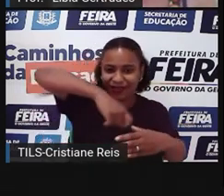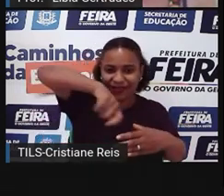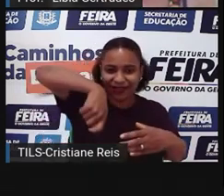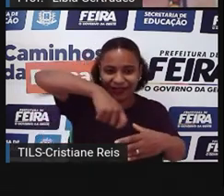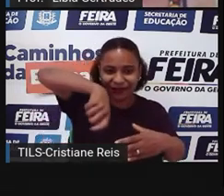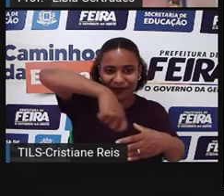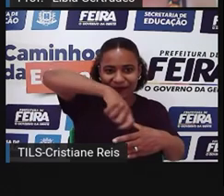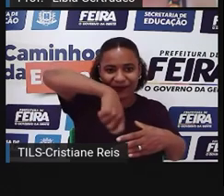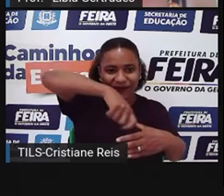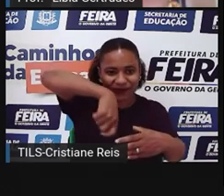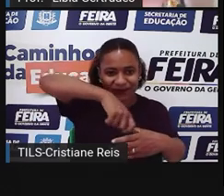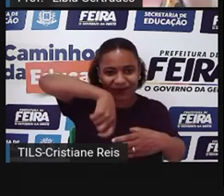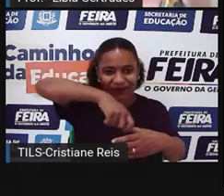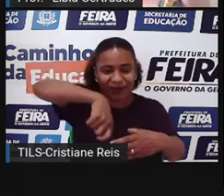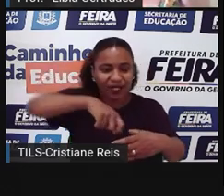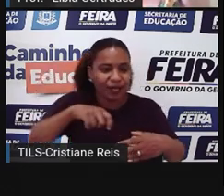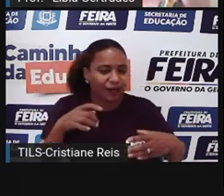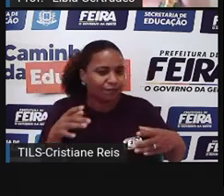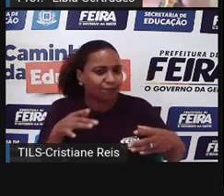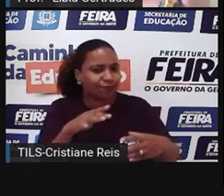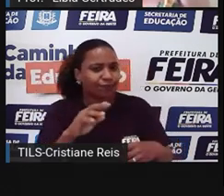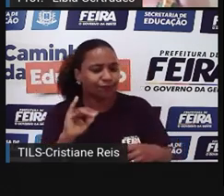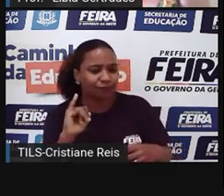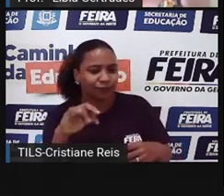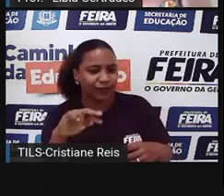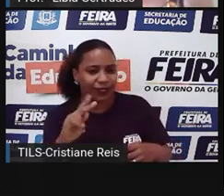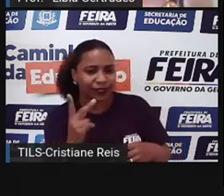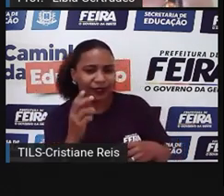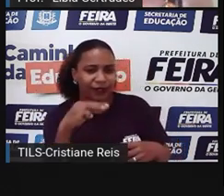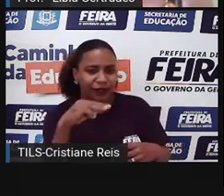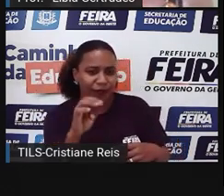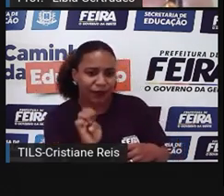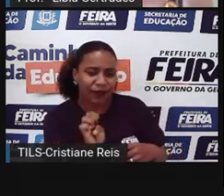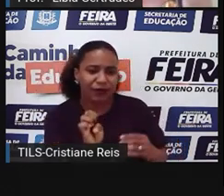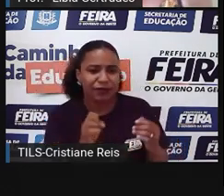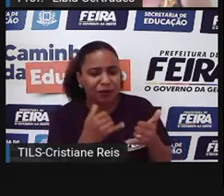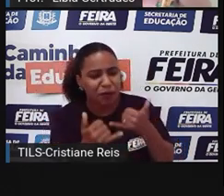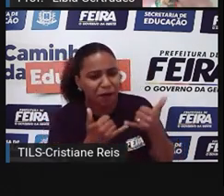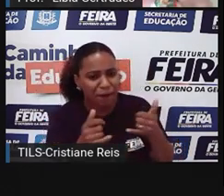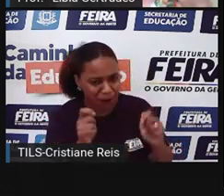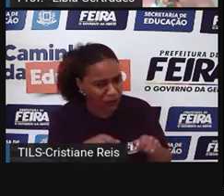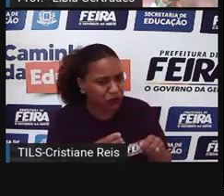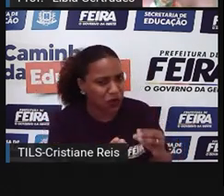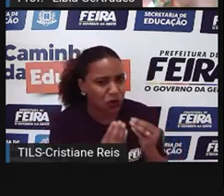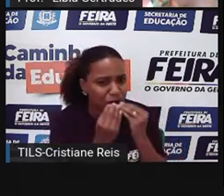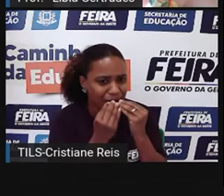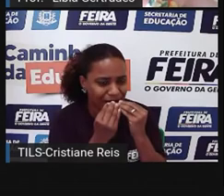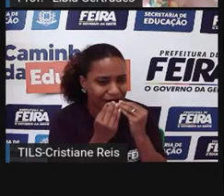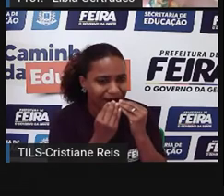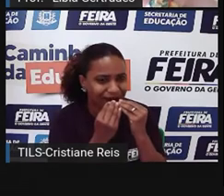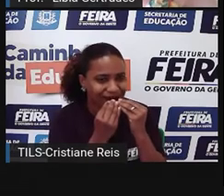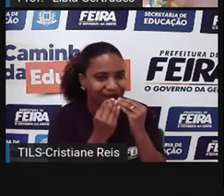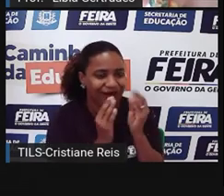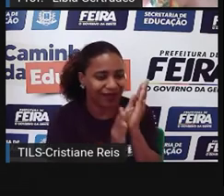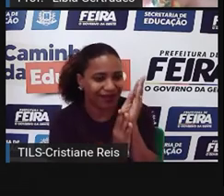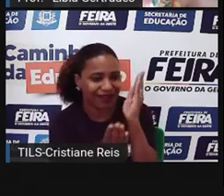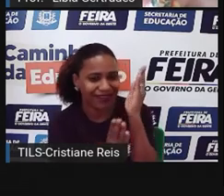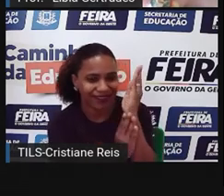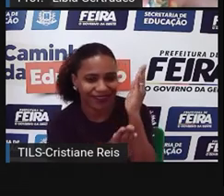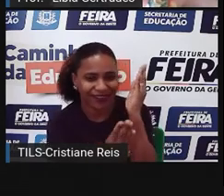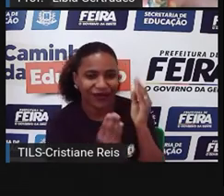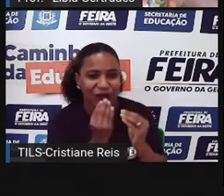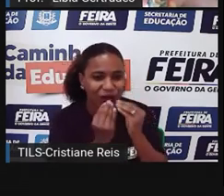aquele preparado de iame, aí ela pediu a bonequinha, bonequinha, eu posso comer esse iame? Aí ele, que estava escondido na moita,